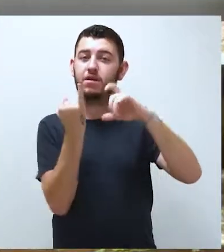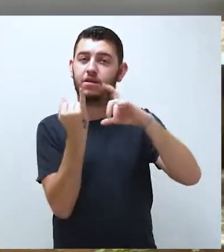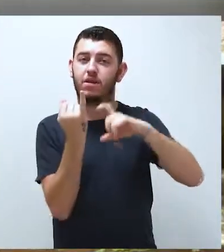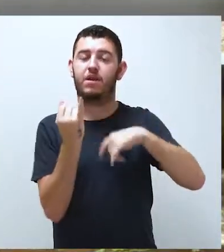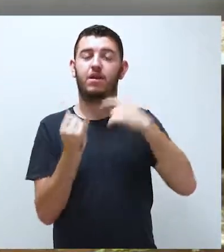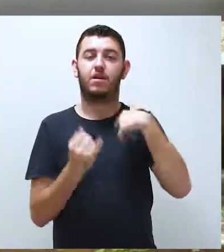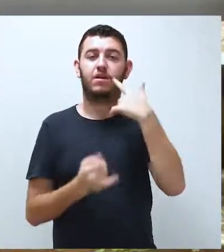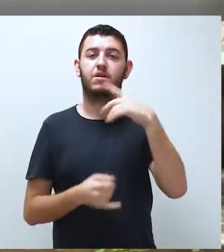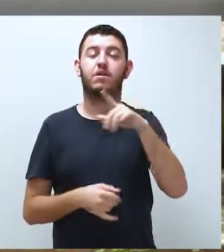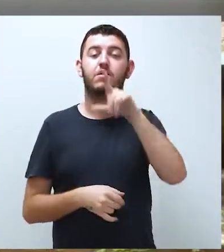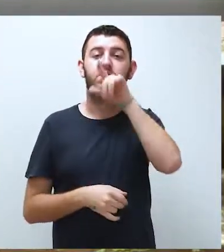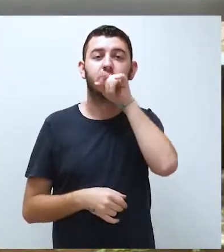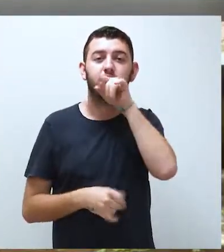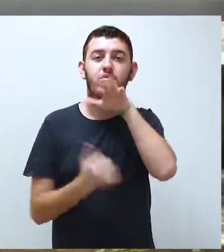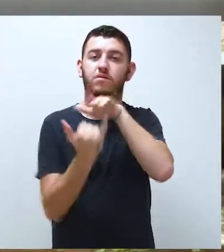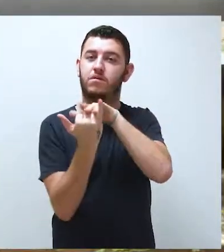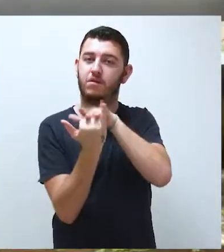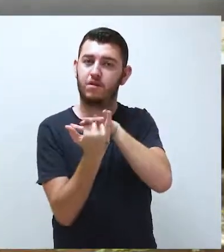e Spotify.